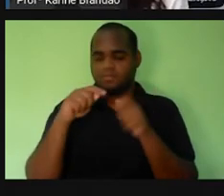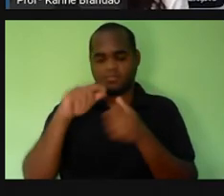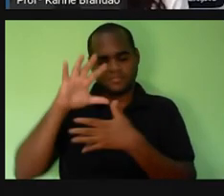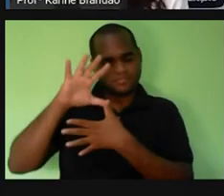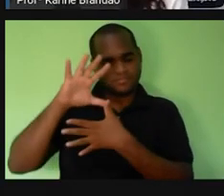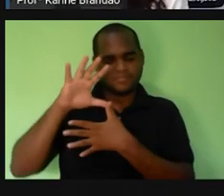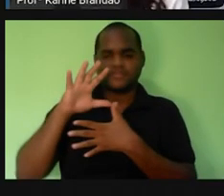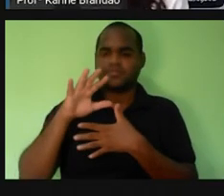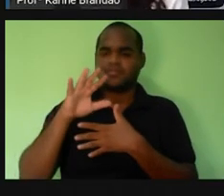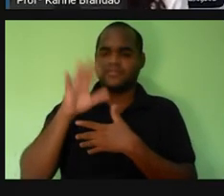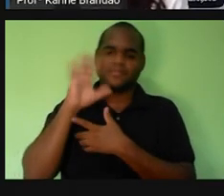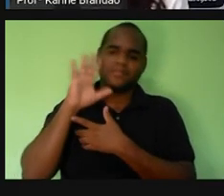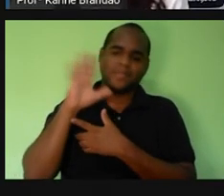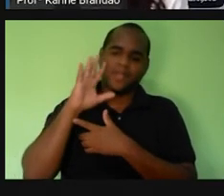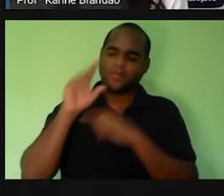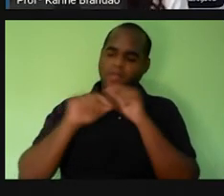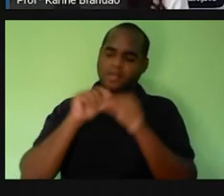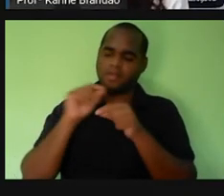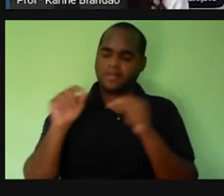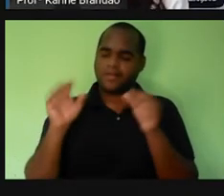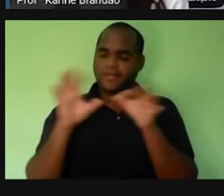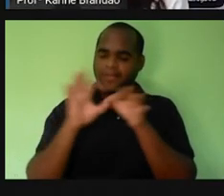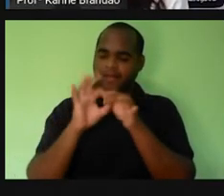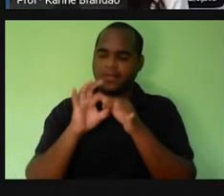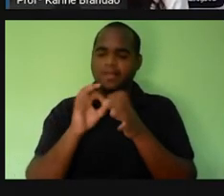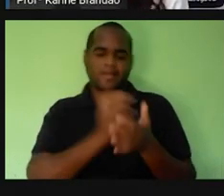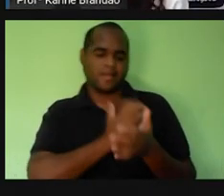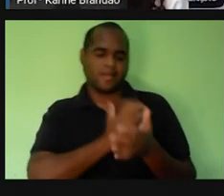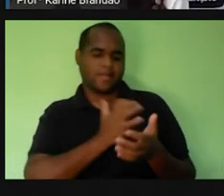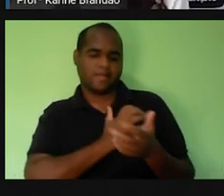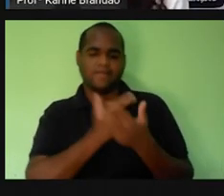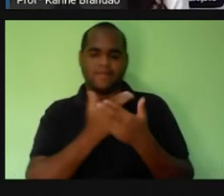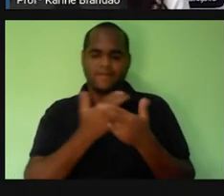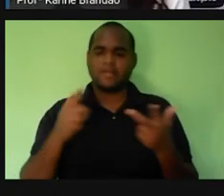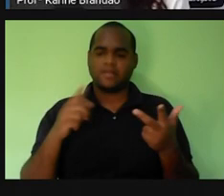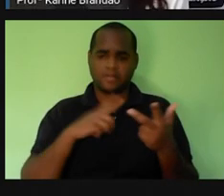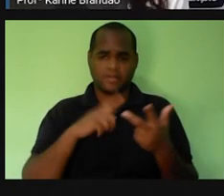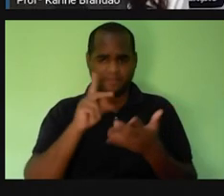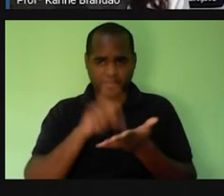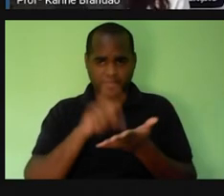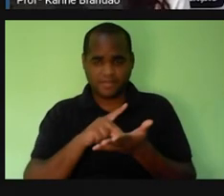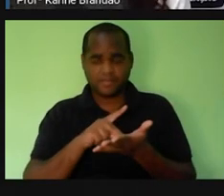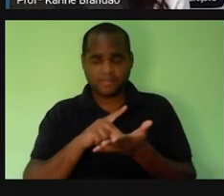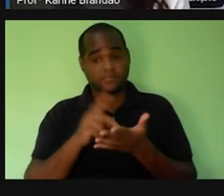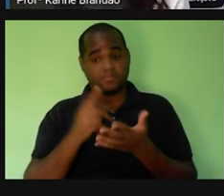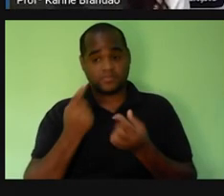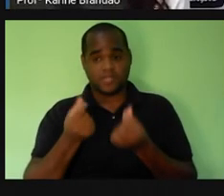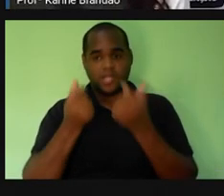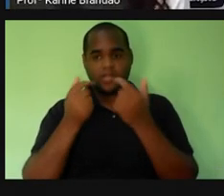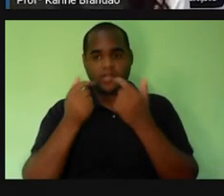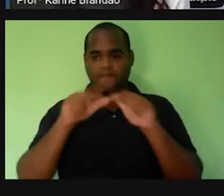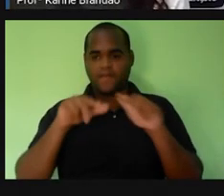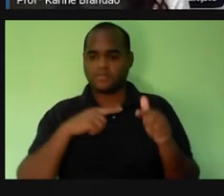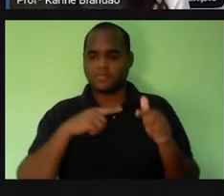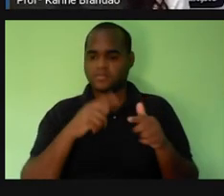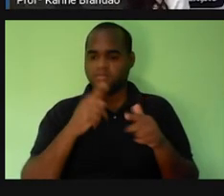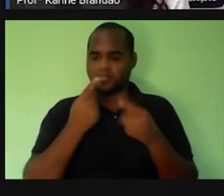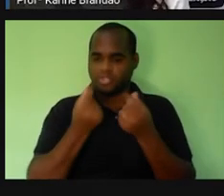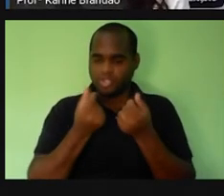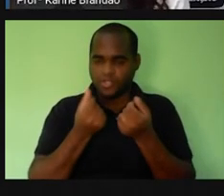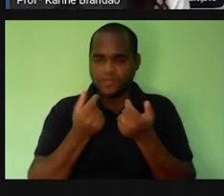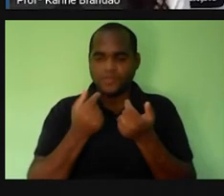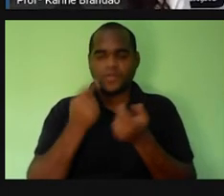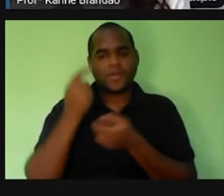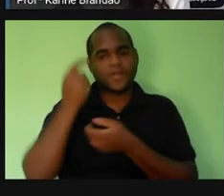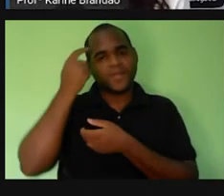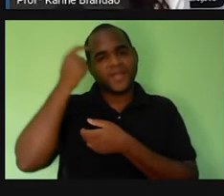a gente pensa que território está associado a riquezas, não é verdade? Riquezas econômicas, né? Dinheiro, a gente pode pensar